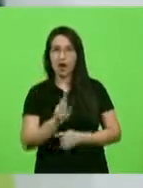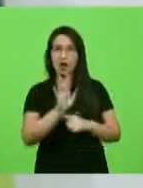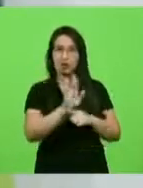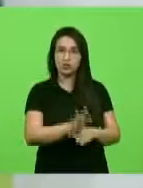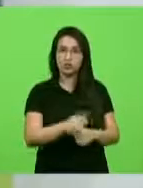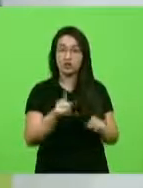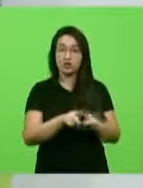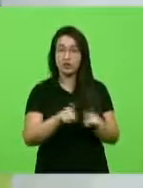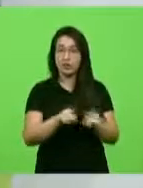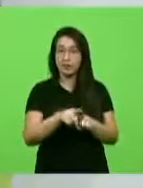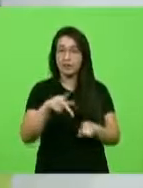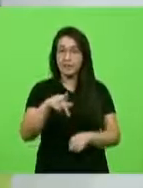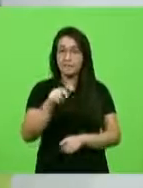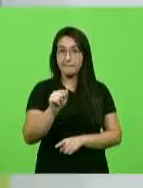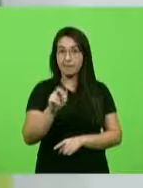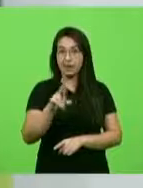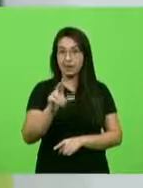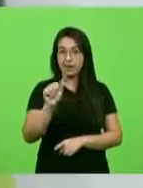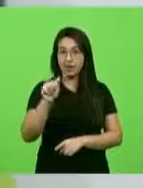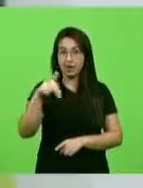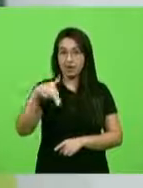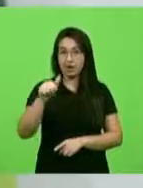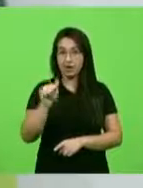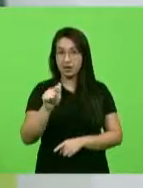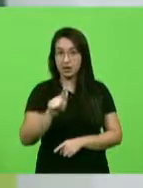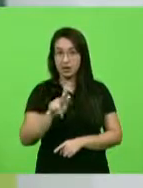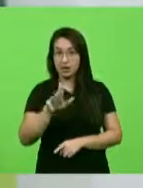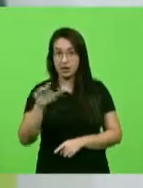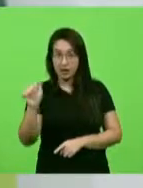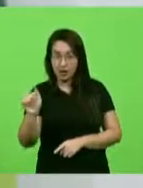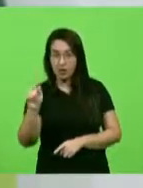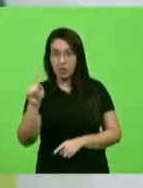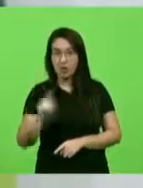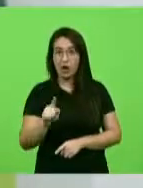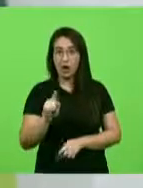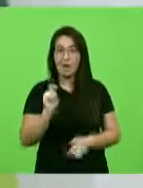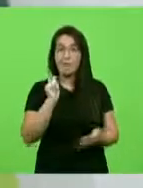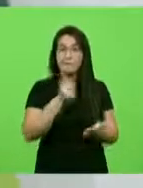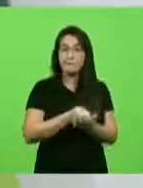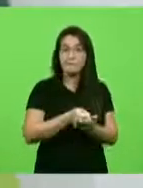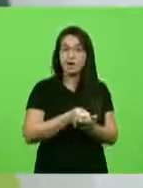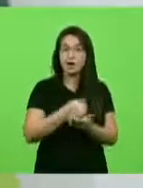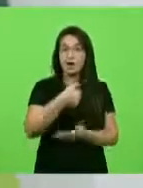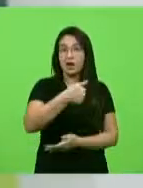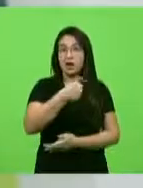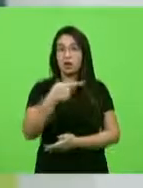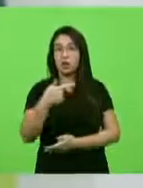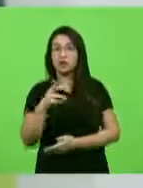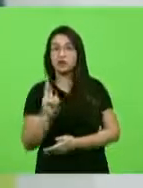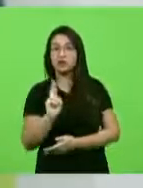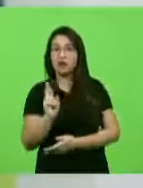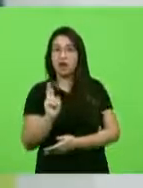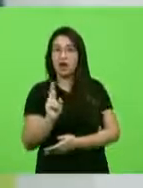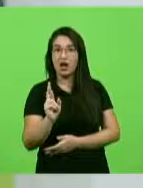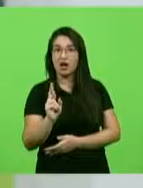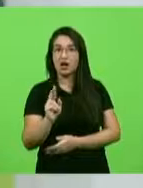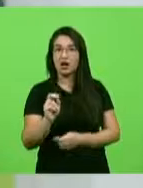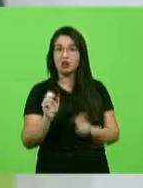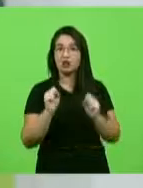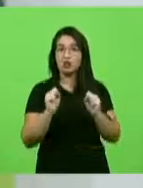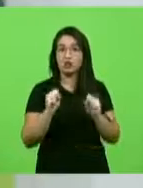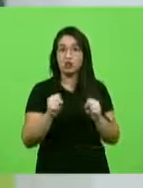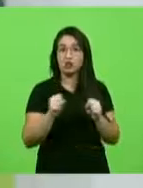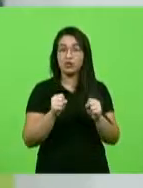ali dentro ali, que ele vai pagar ali 12 reais a mais por eixo e ele pode deixar de escoar a soja dele por São